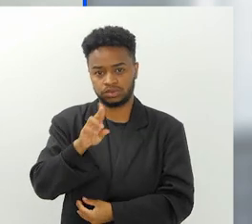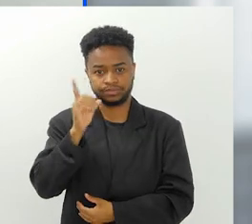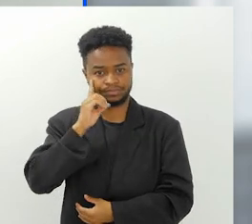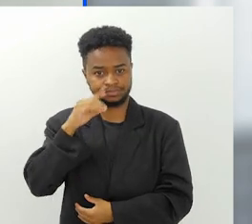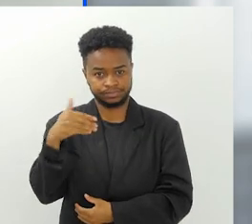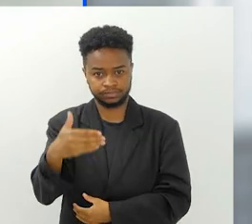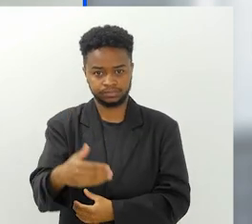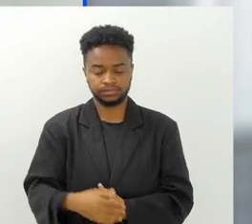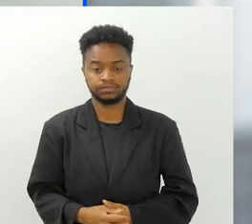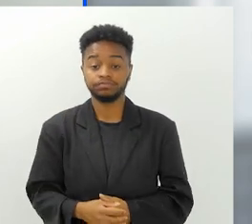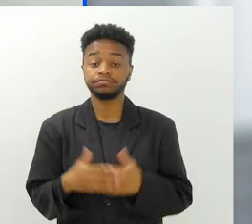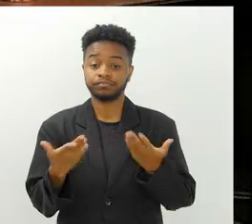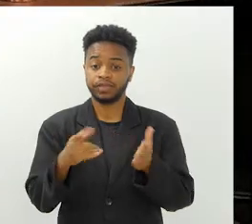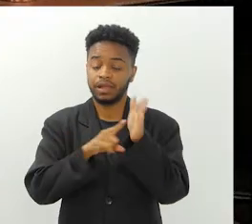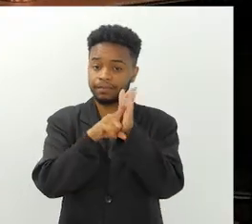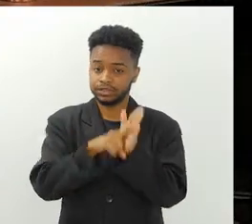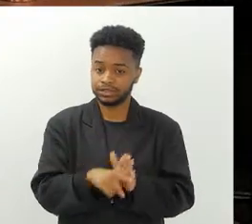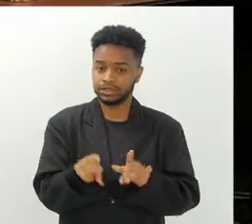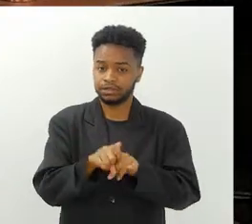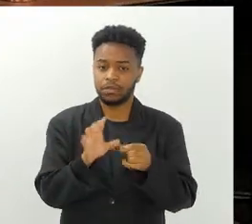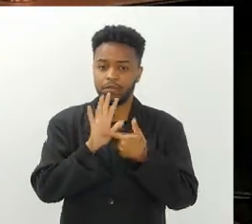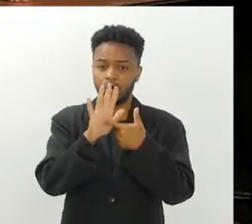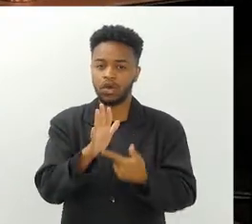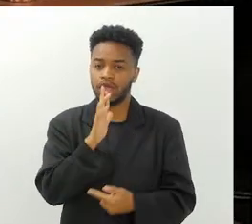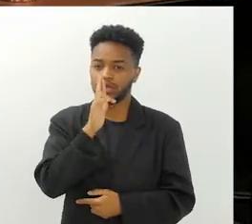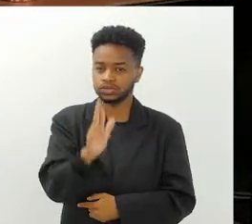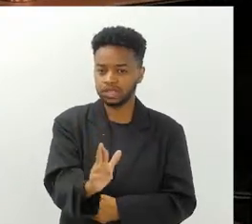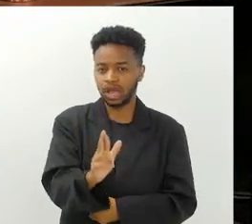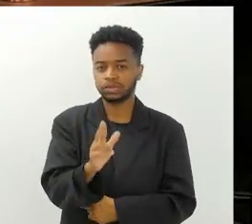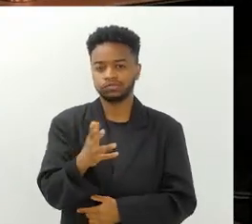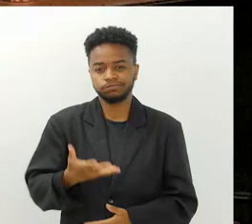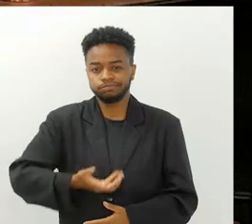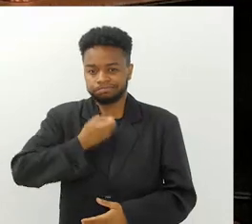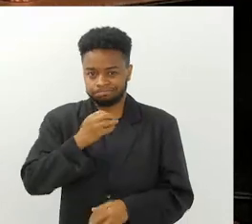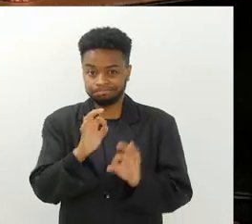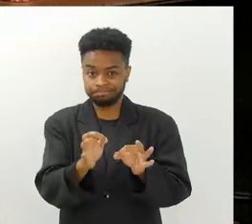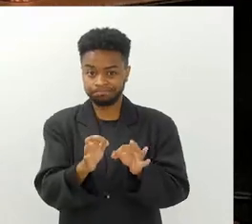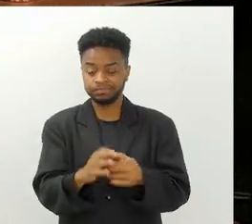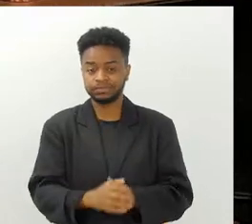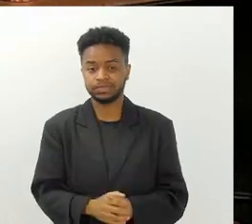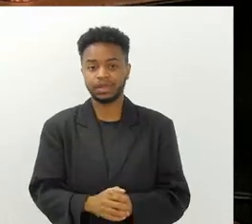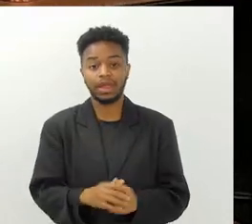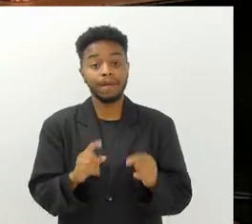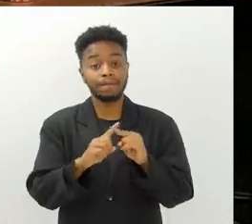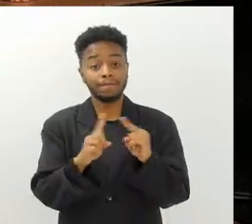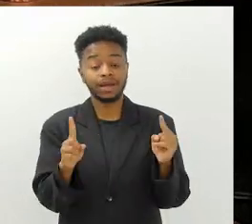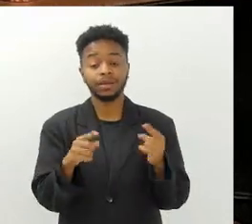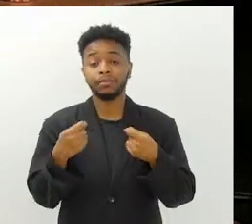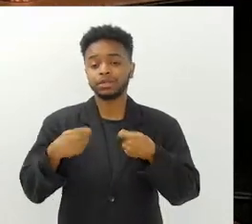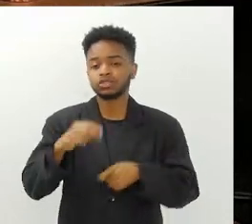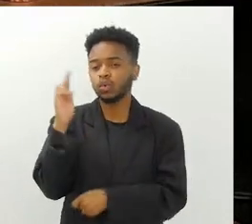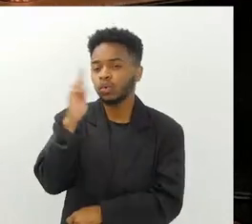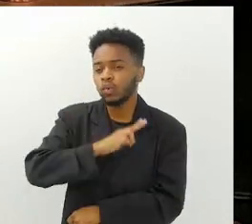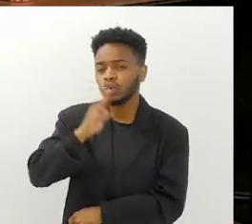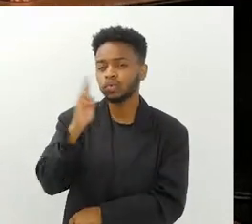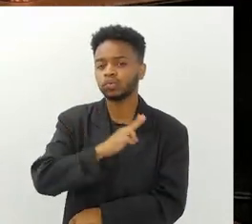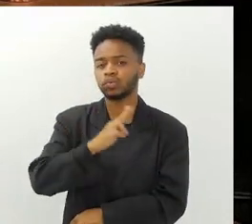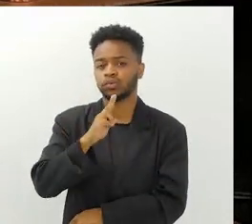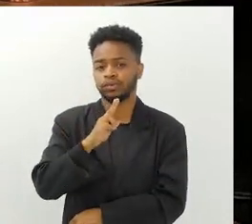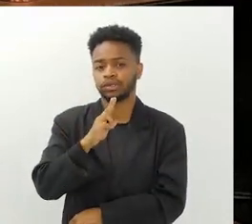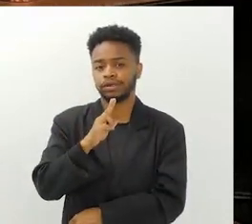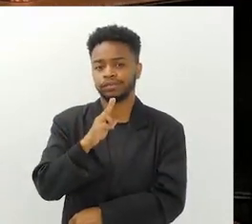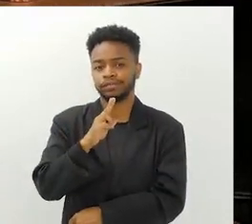estudo, né? E diante desse estudo, do resultado desse estudo assustador, há uma necessidade